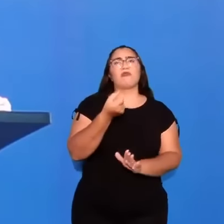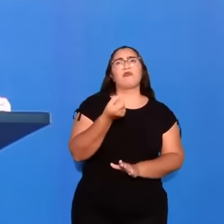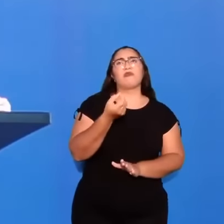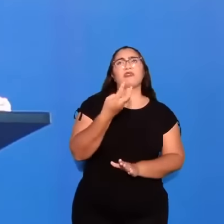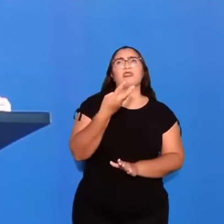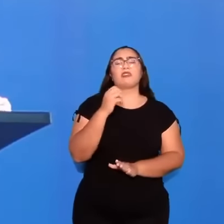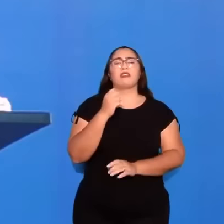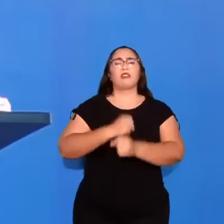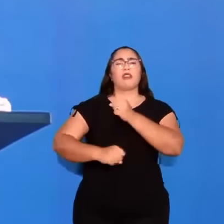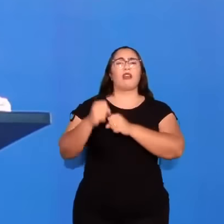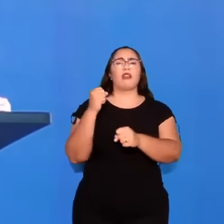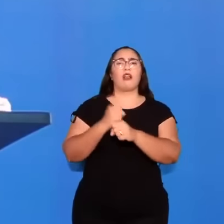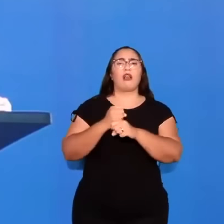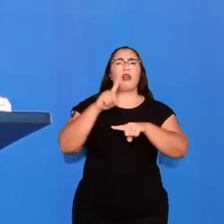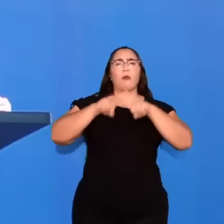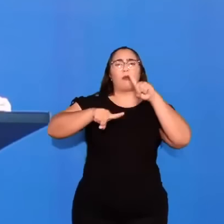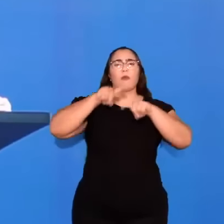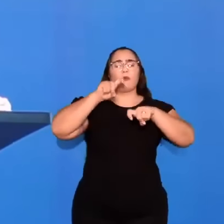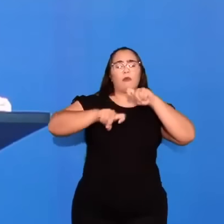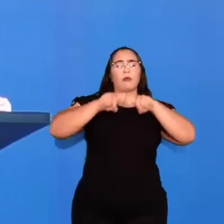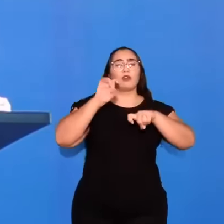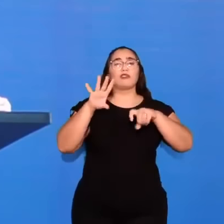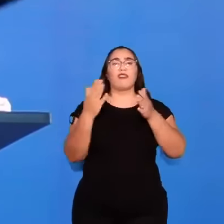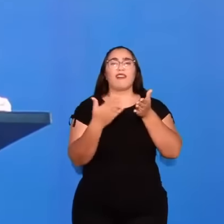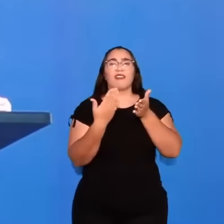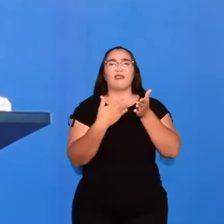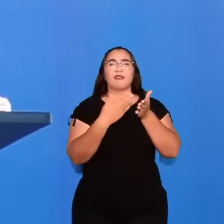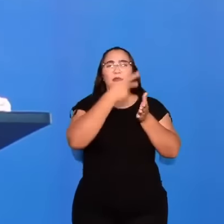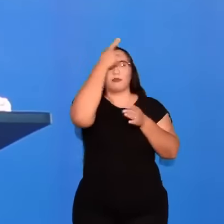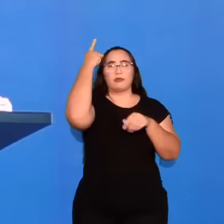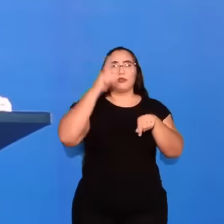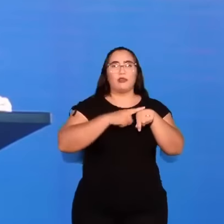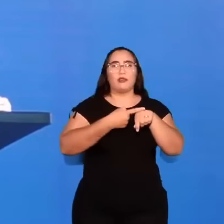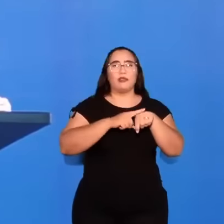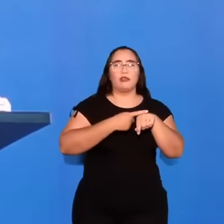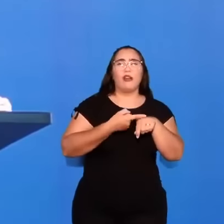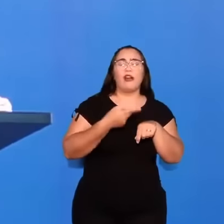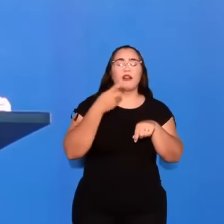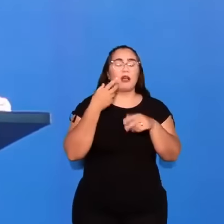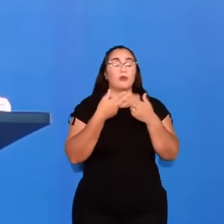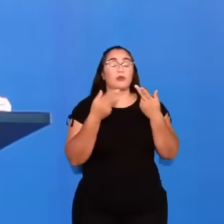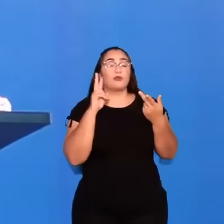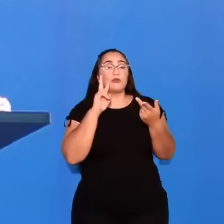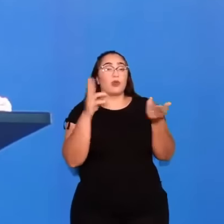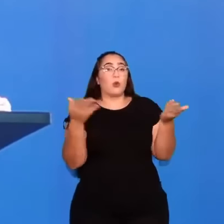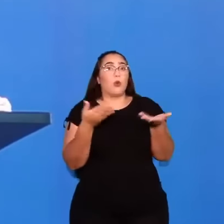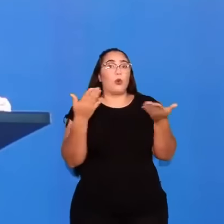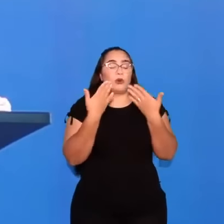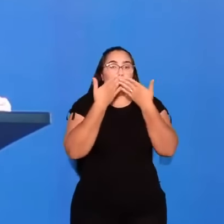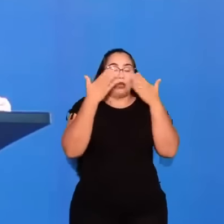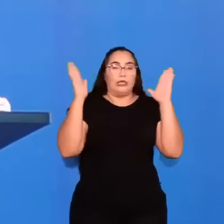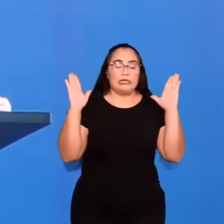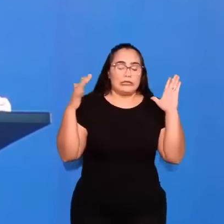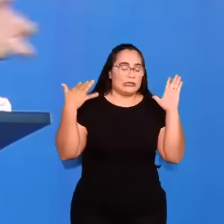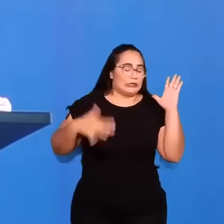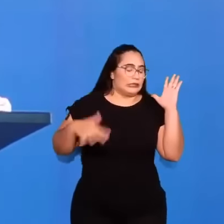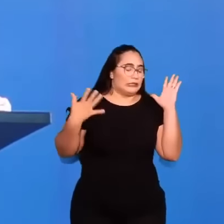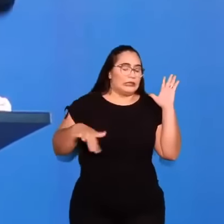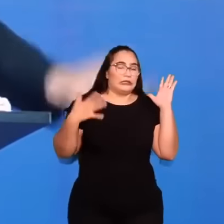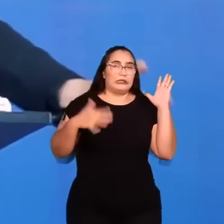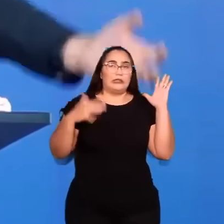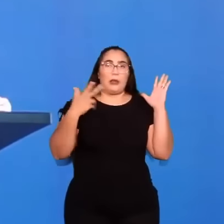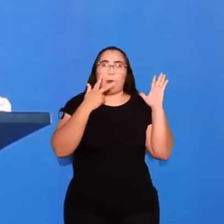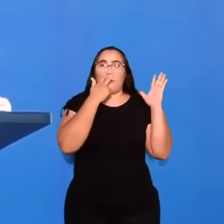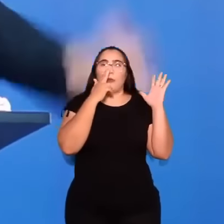atrás, a pornografia se limitava a revistas com pessoas nuas. O que você vê hoje são aberrações. São